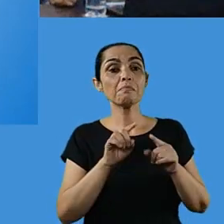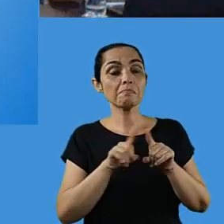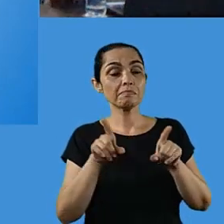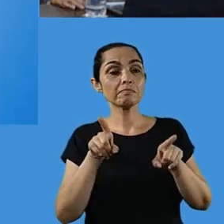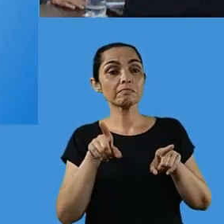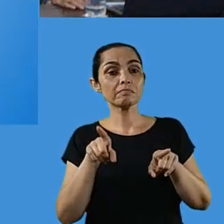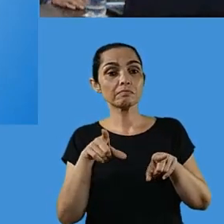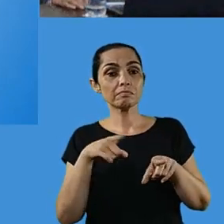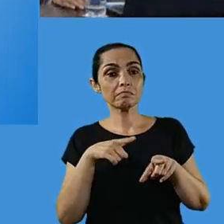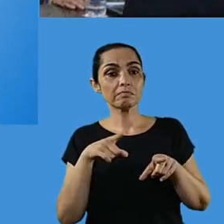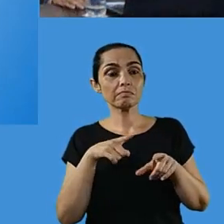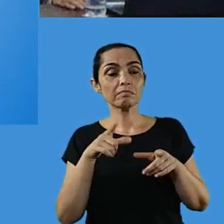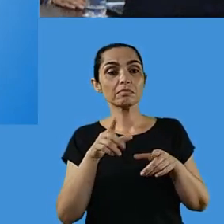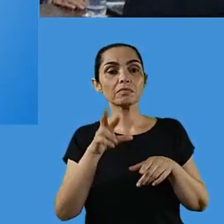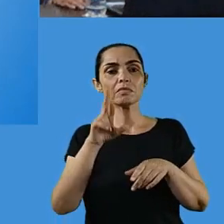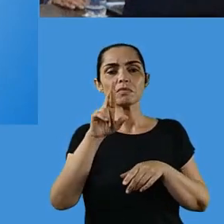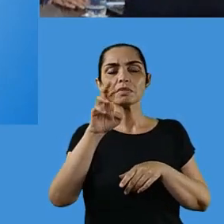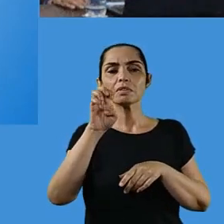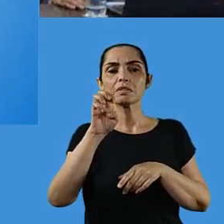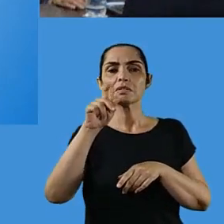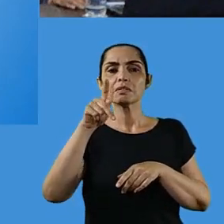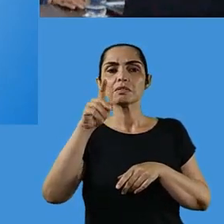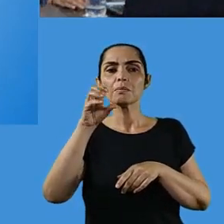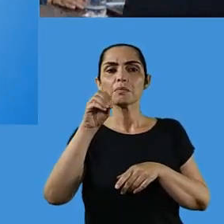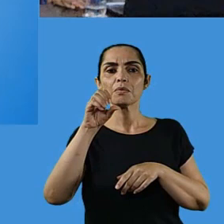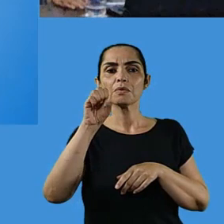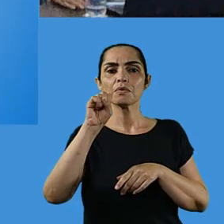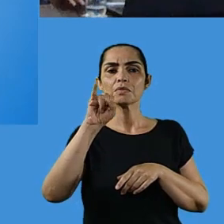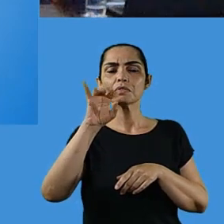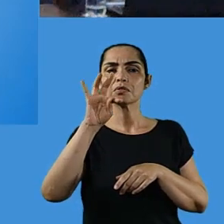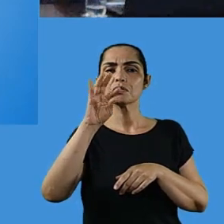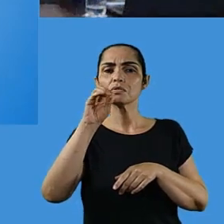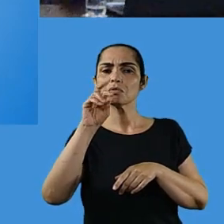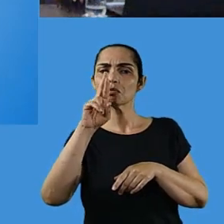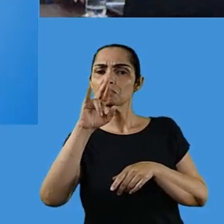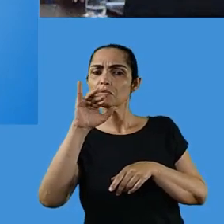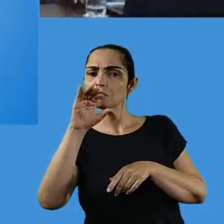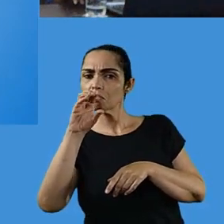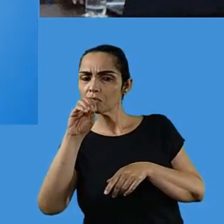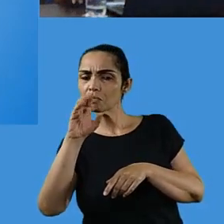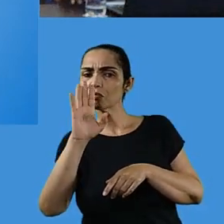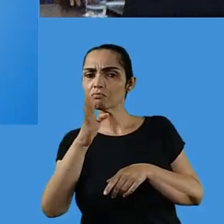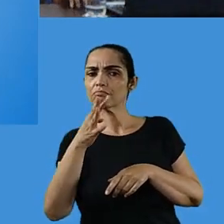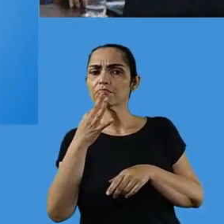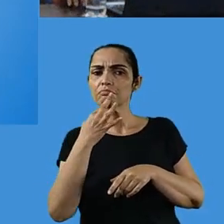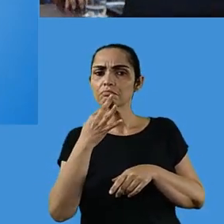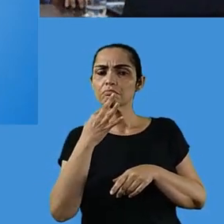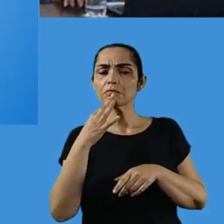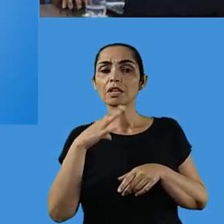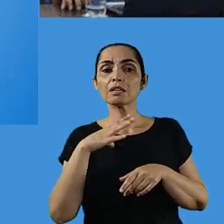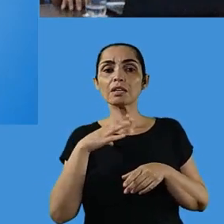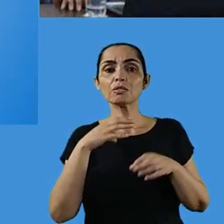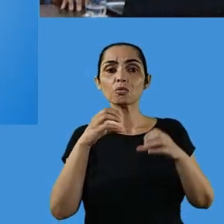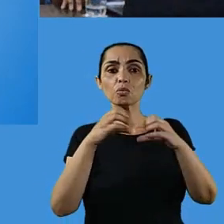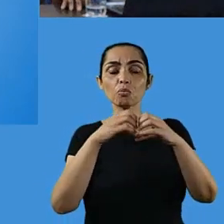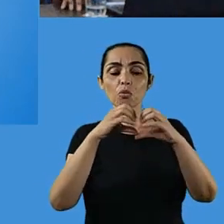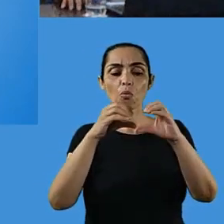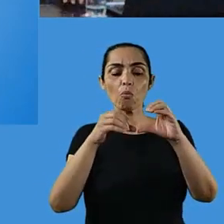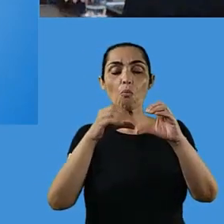Mas nós temos o nosso repositório, que muitos de vocês já conhecem, que está disponível no ambiente mudo,